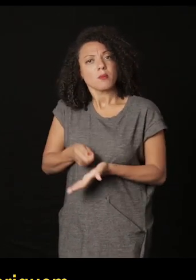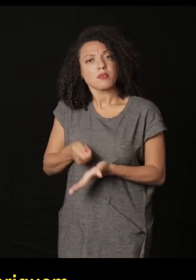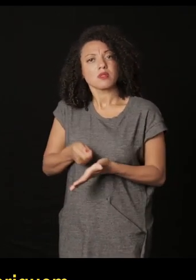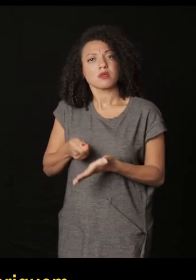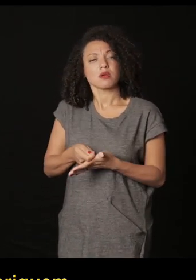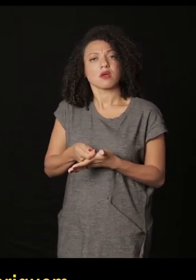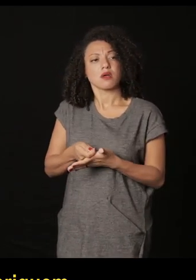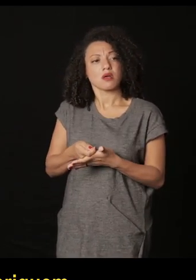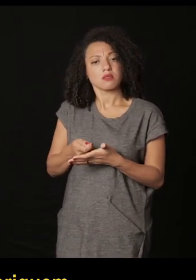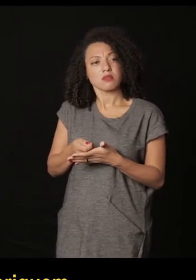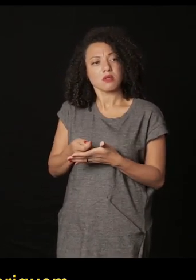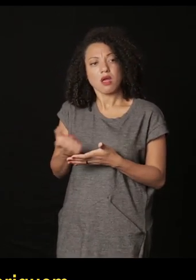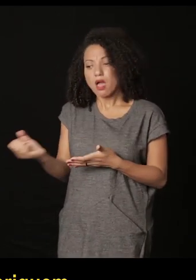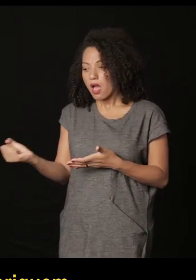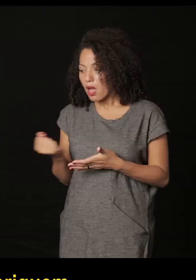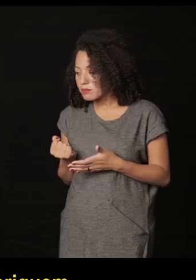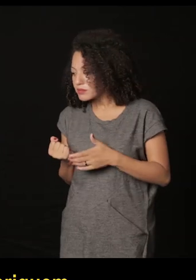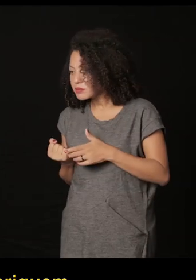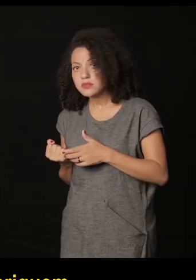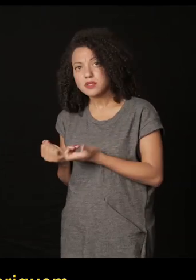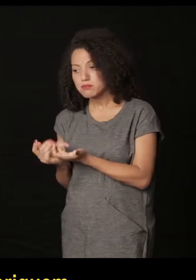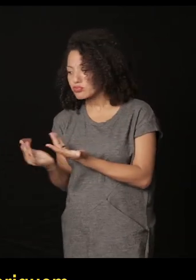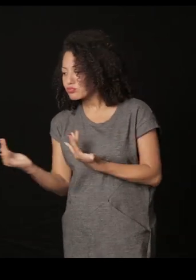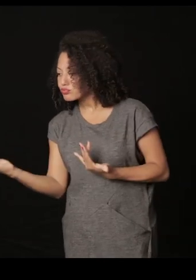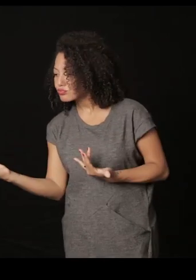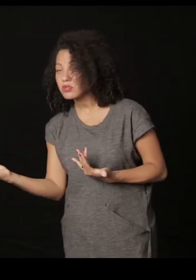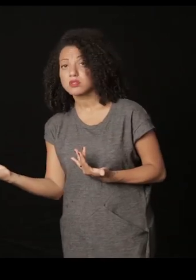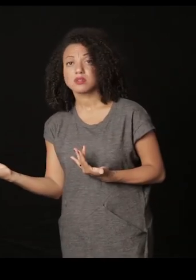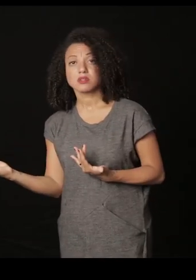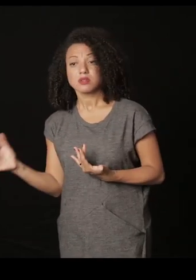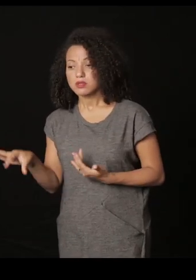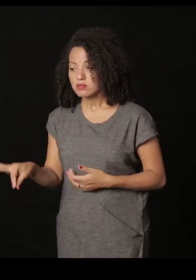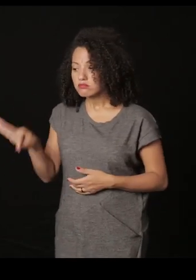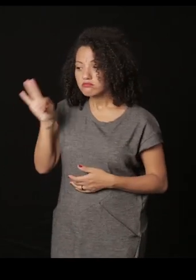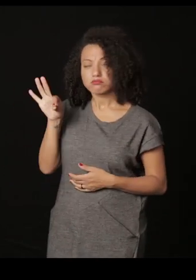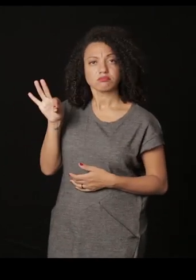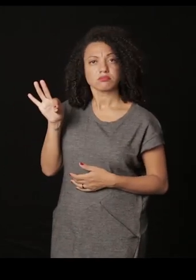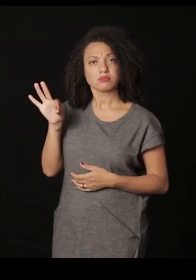a abrir e acessar e